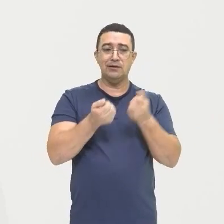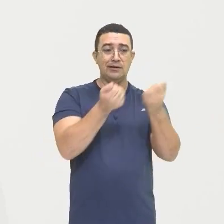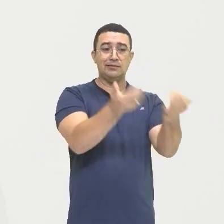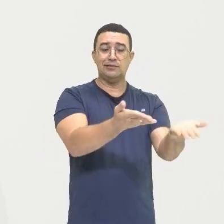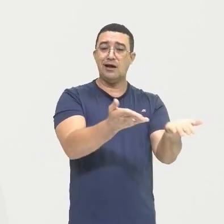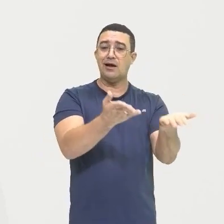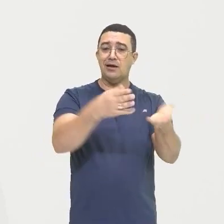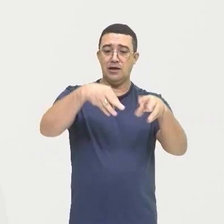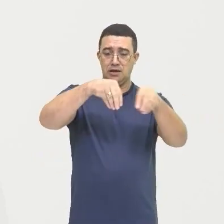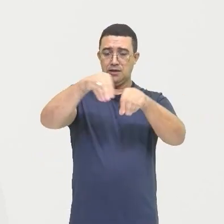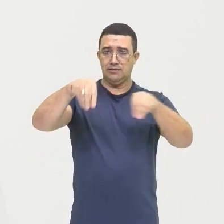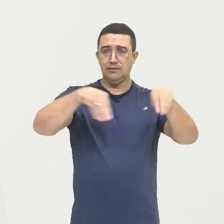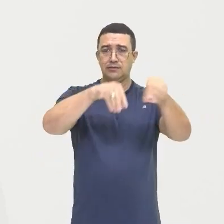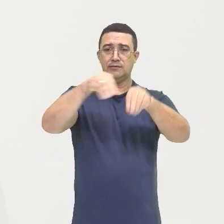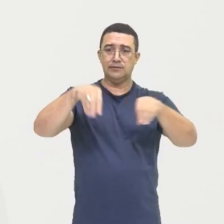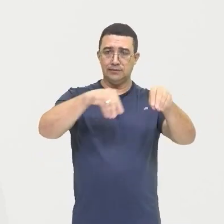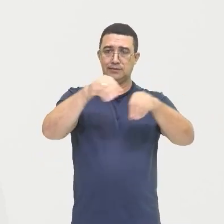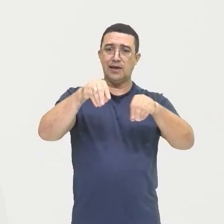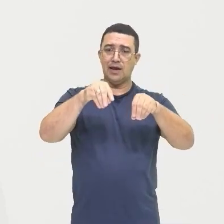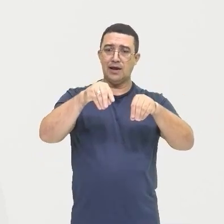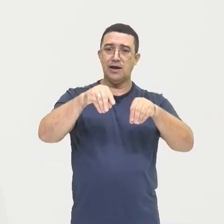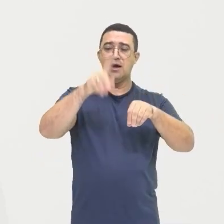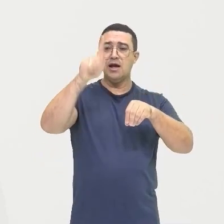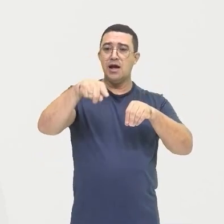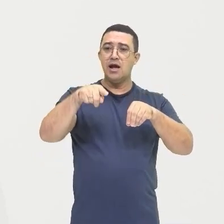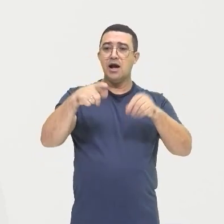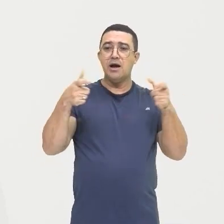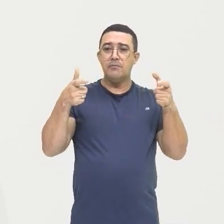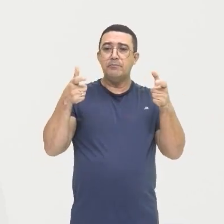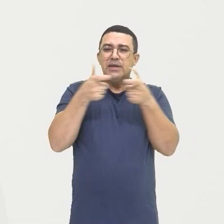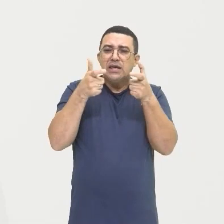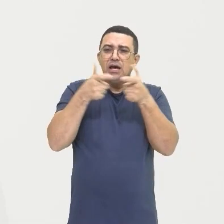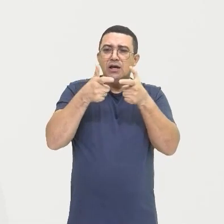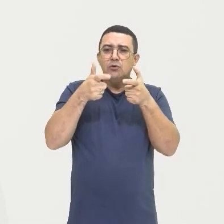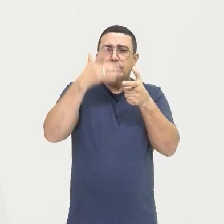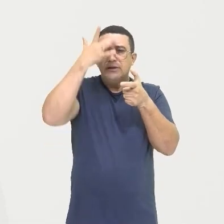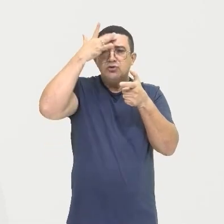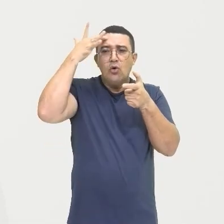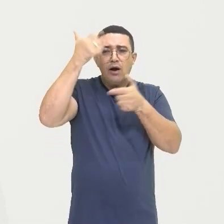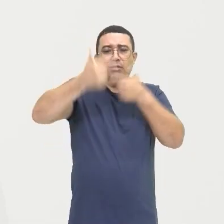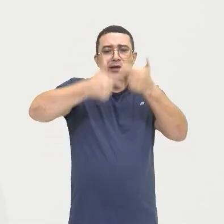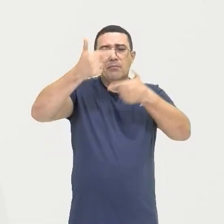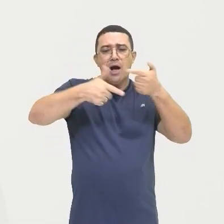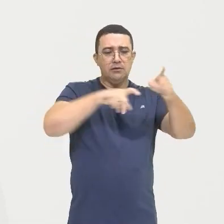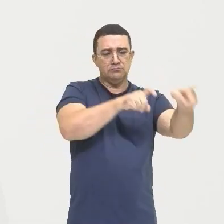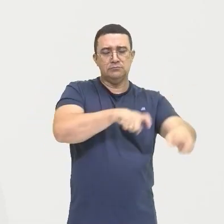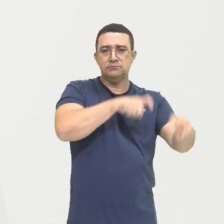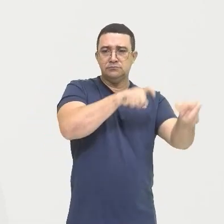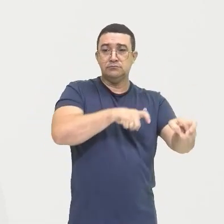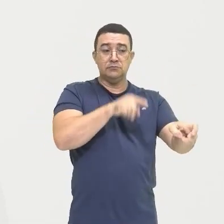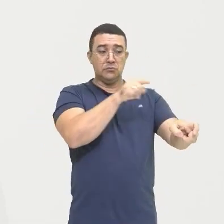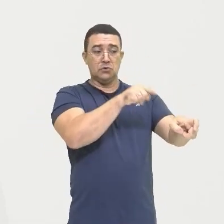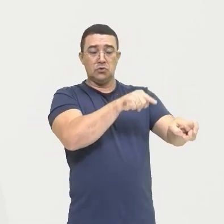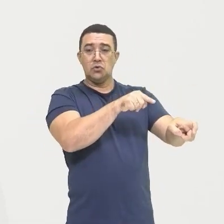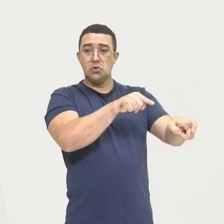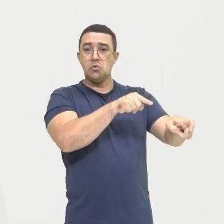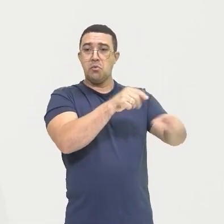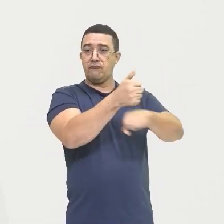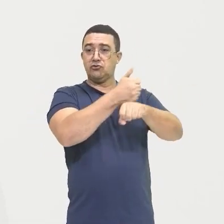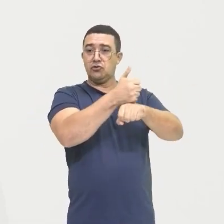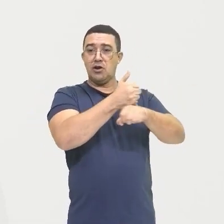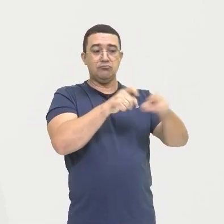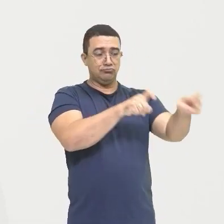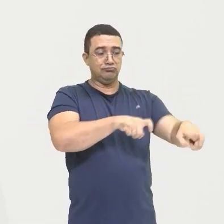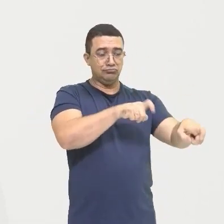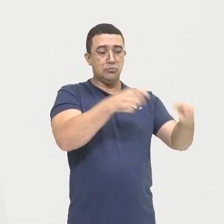Lotes aqui De terras A pequenos Agricultores Para que esse agricultor Ele tenha ali